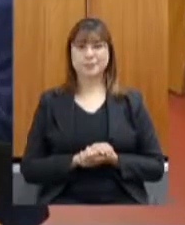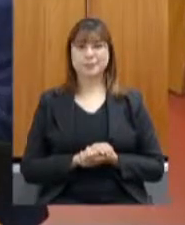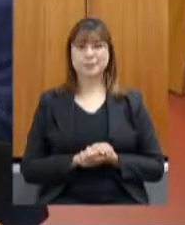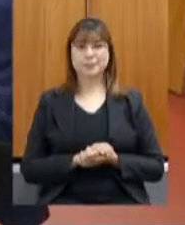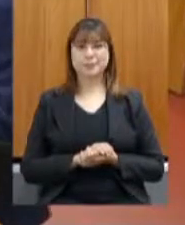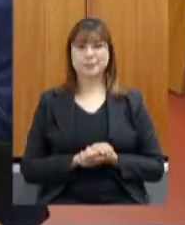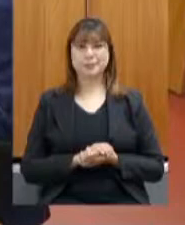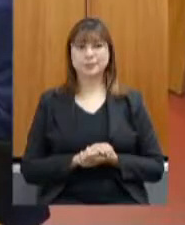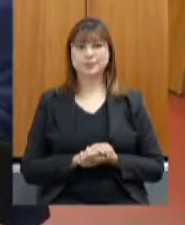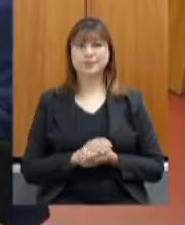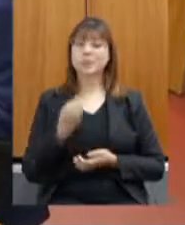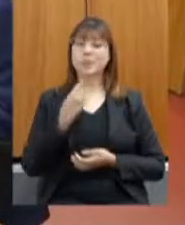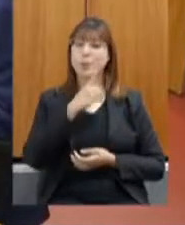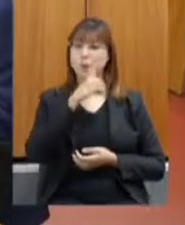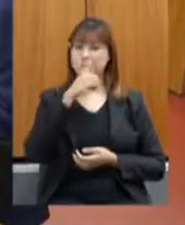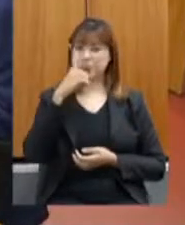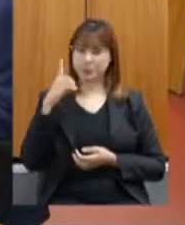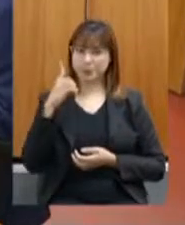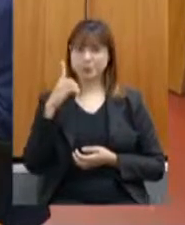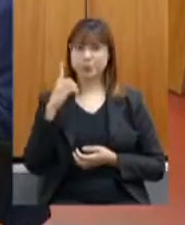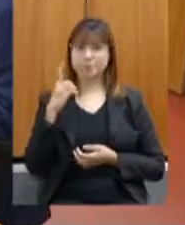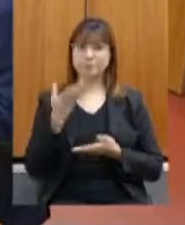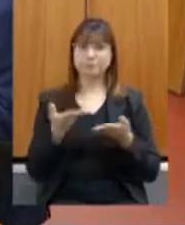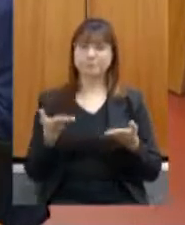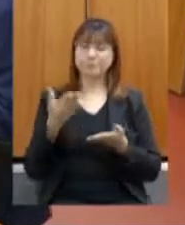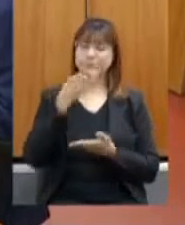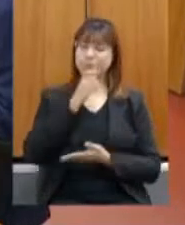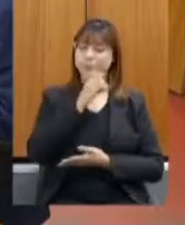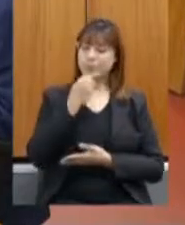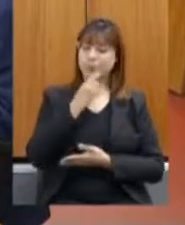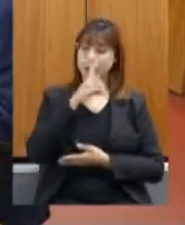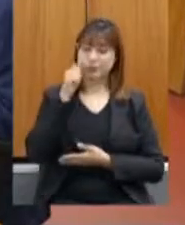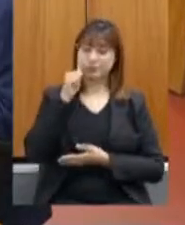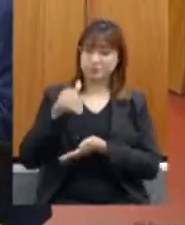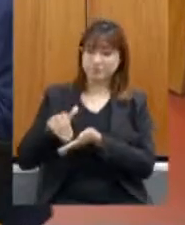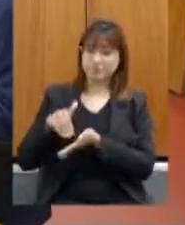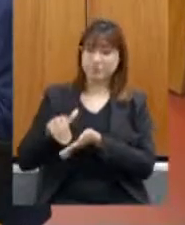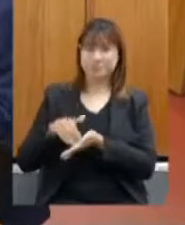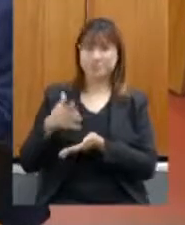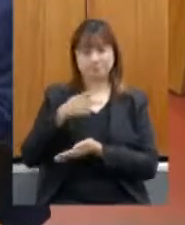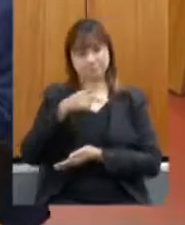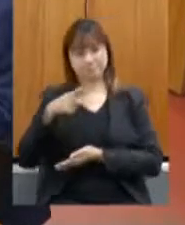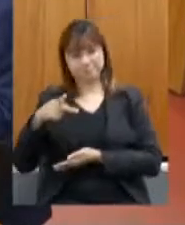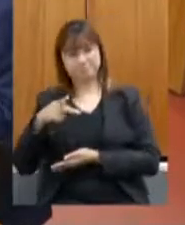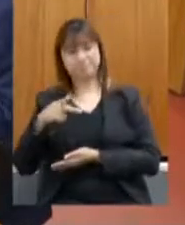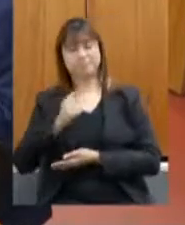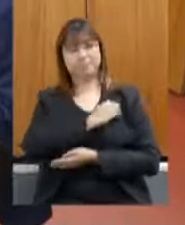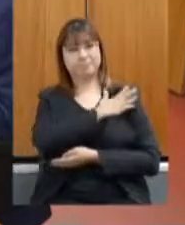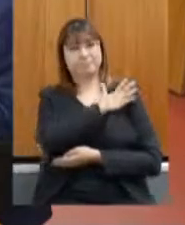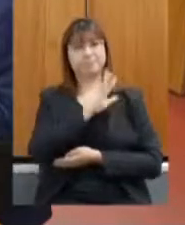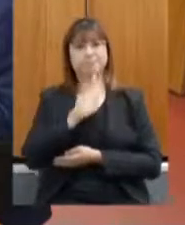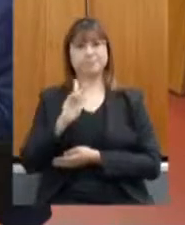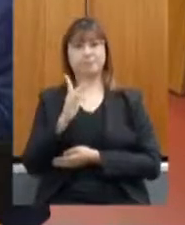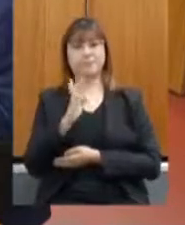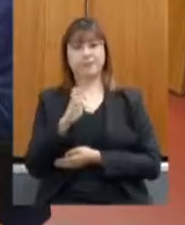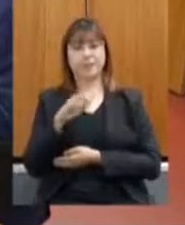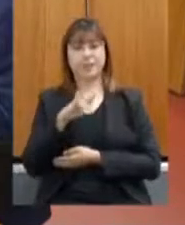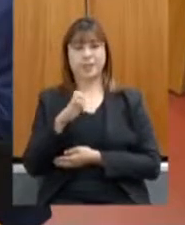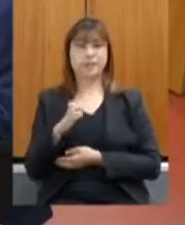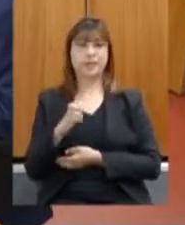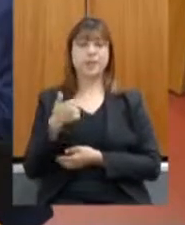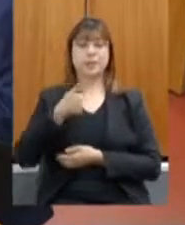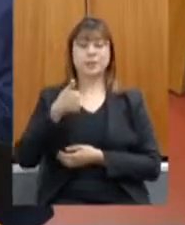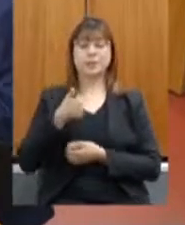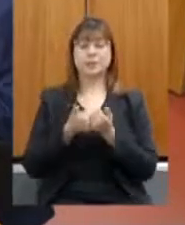Bom dia a todos. Bom dia, secretária, presidente, coronel Henrique, nosso primeiro vice-presidente, Antônio